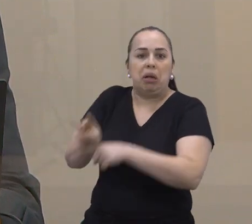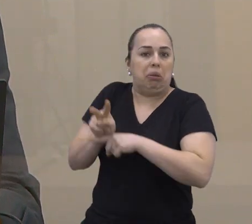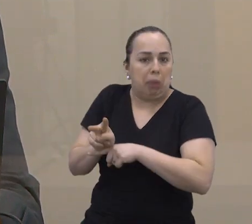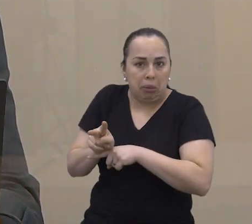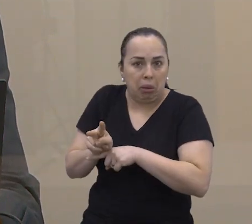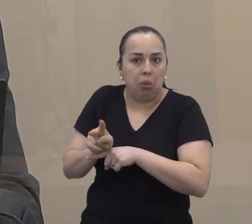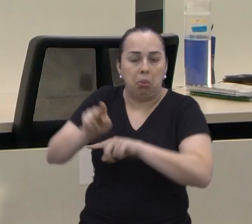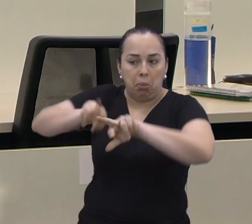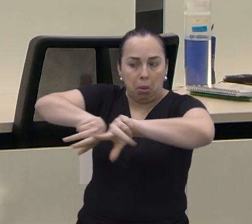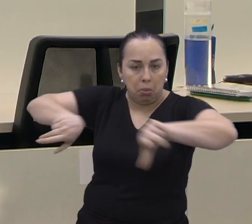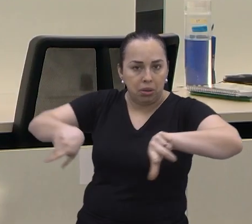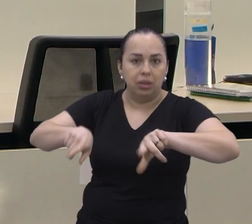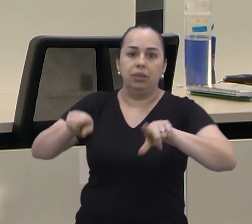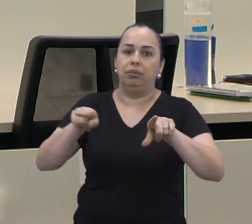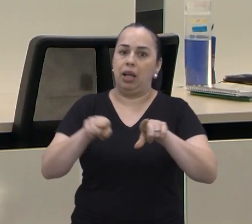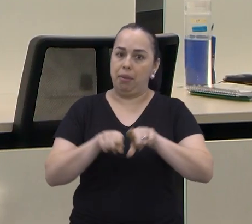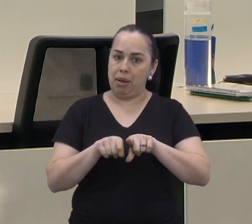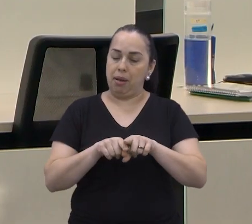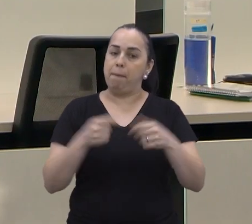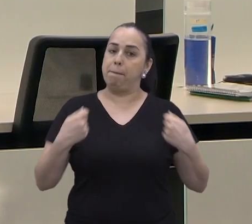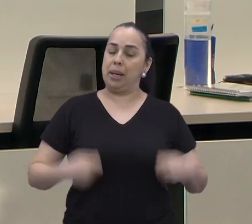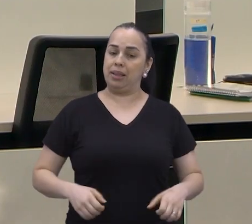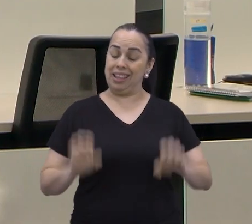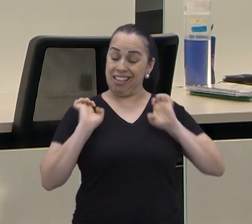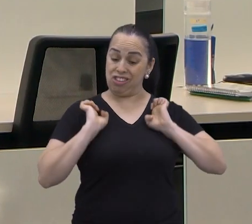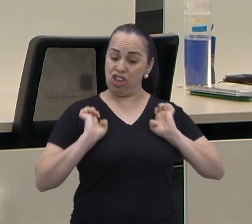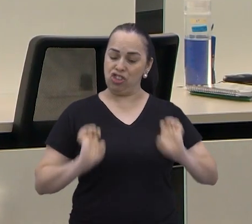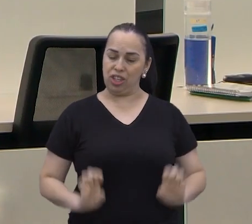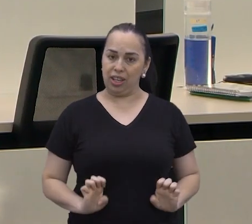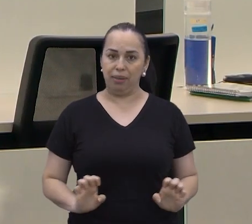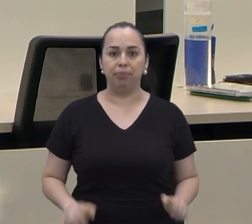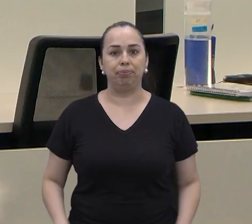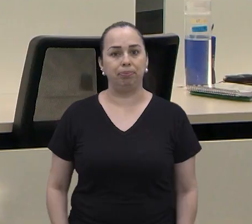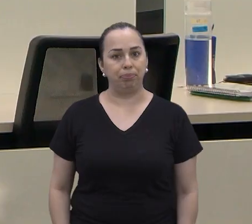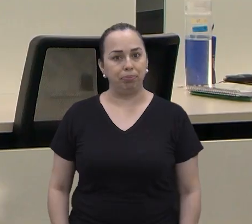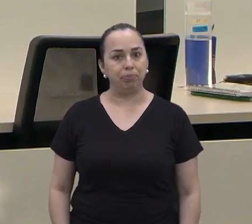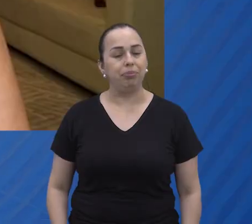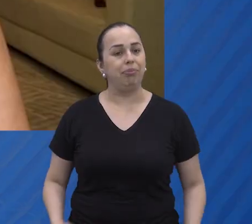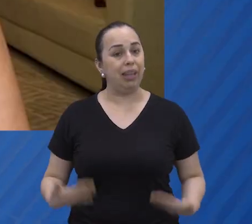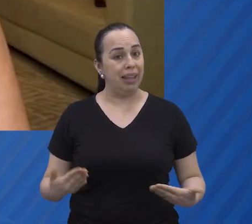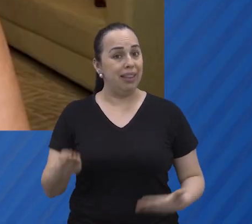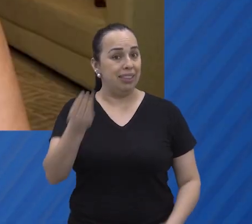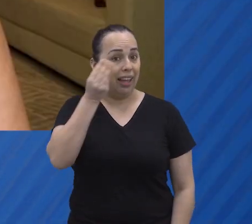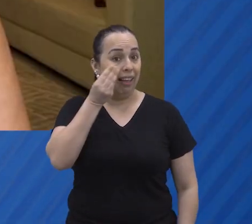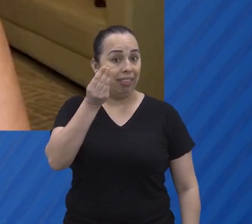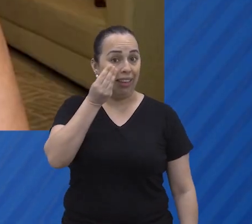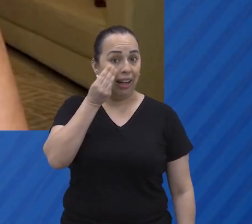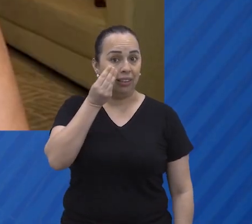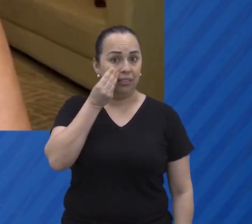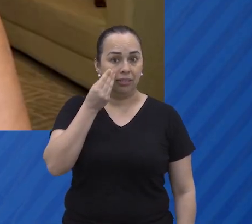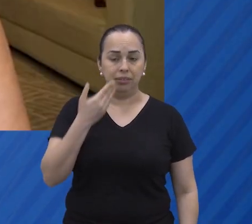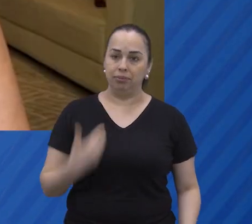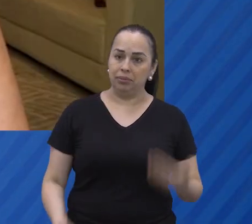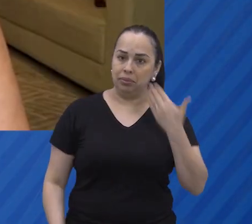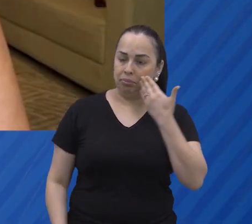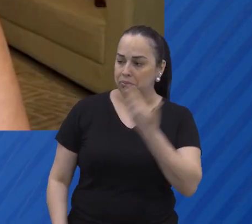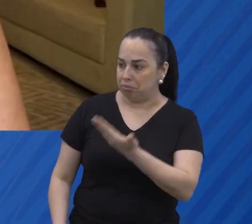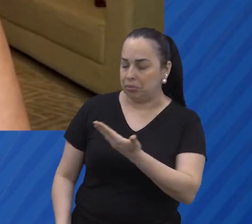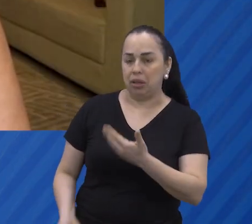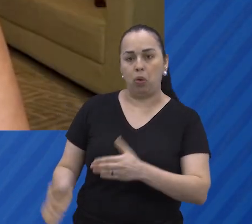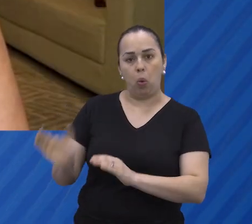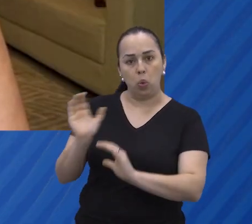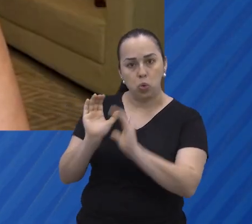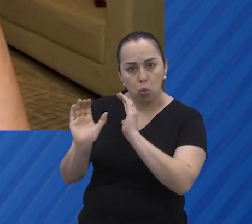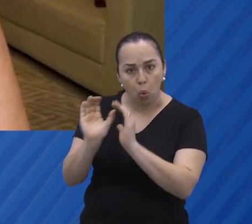certos objetos. O mundo corporativo também pede uma etiqueta. A gente tenta ao máximo possível